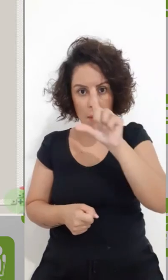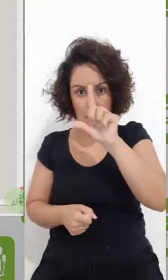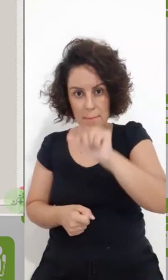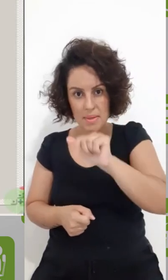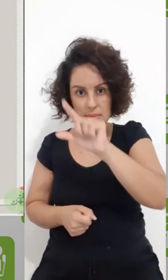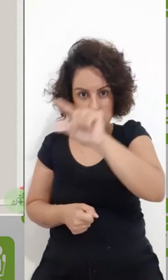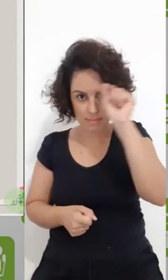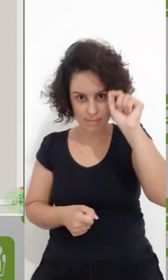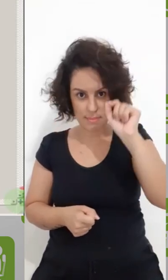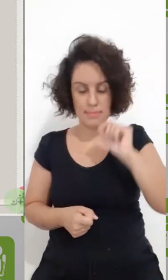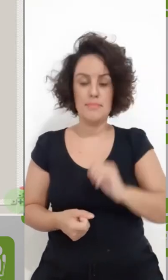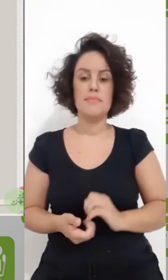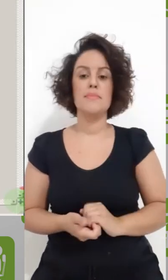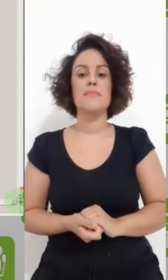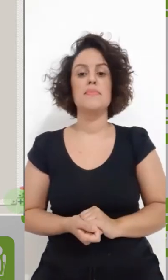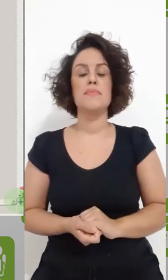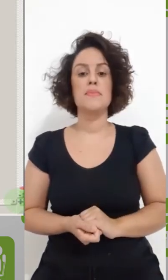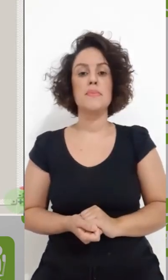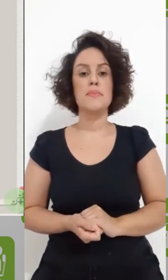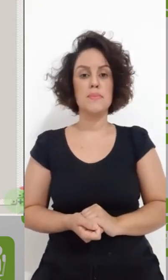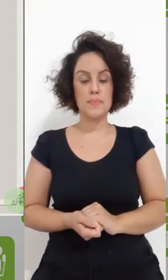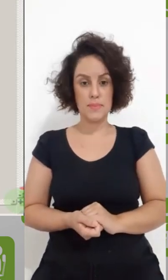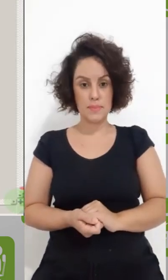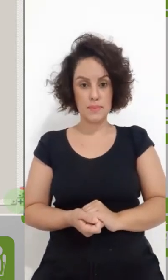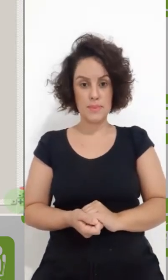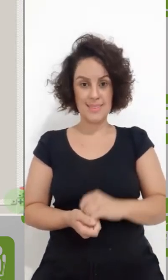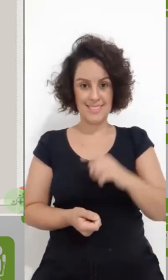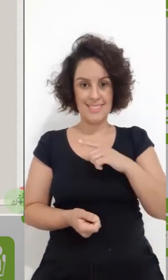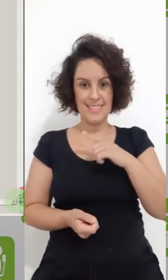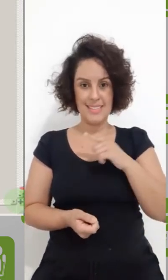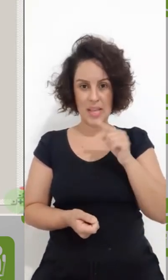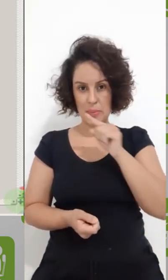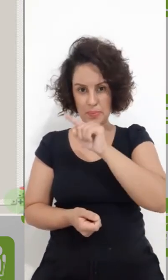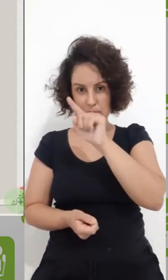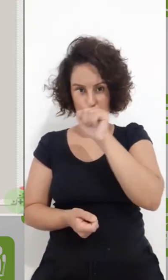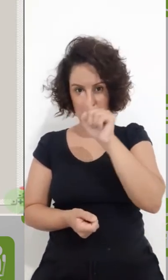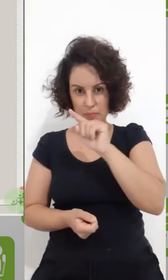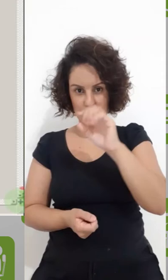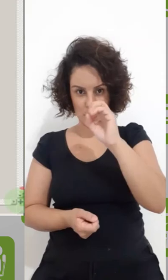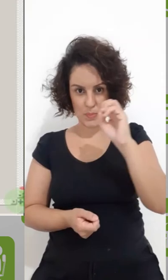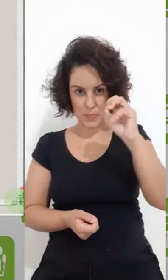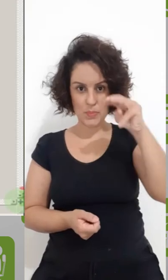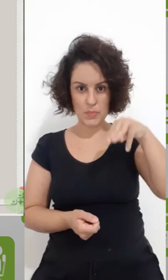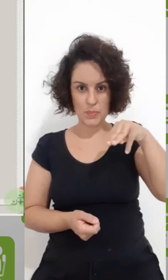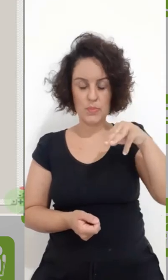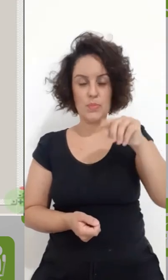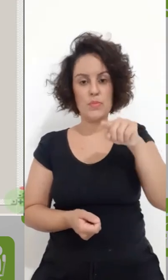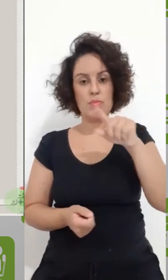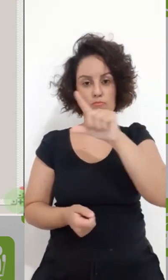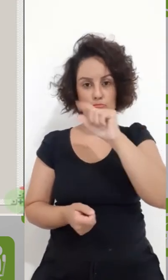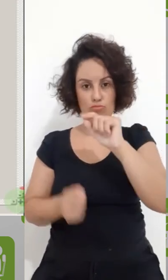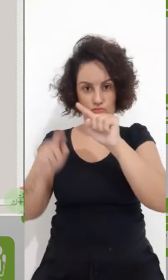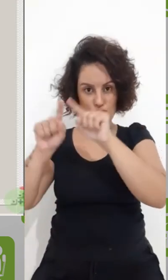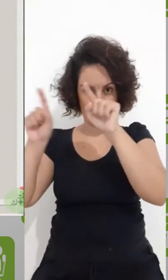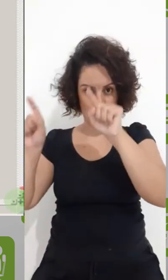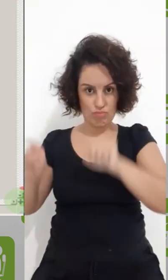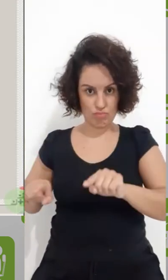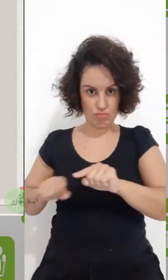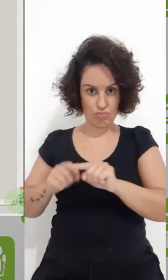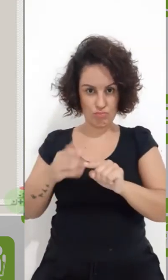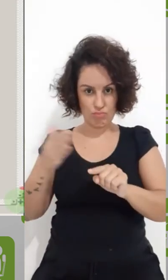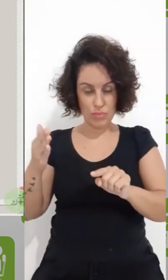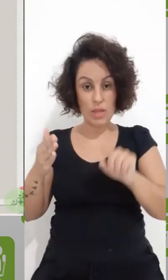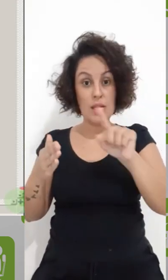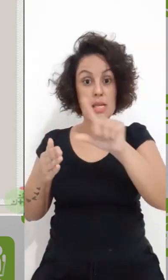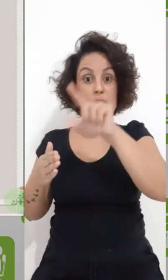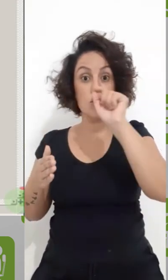ferramenta, vou mudar aqui as opções da barra de ferramentas. O